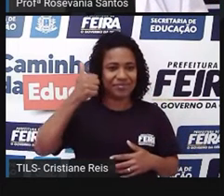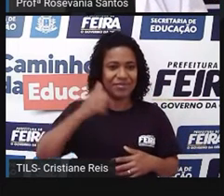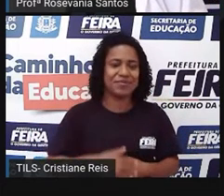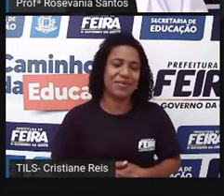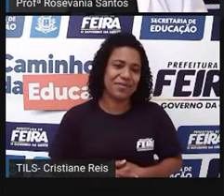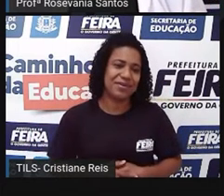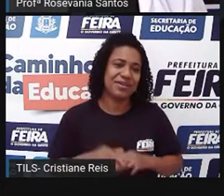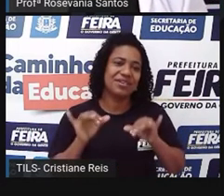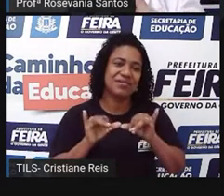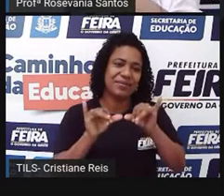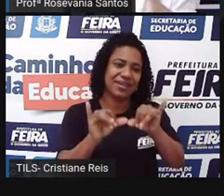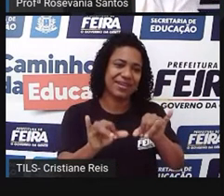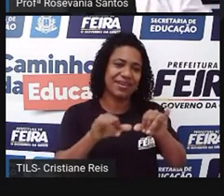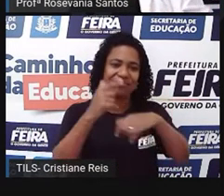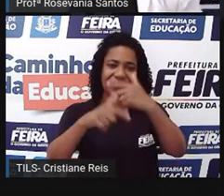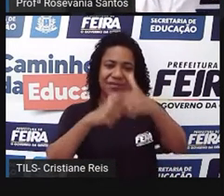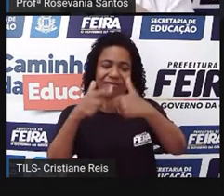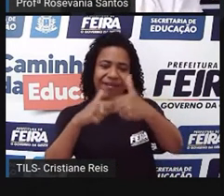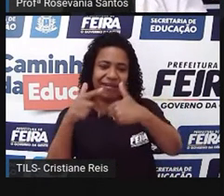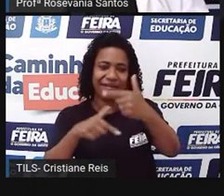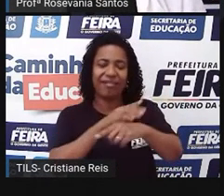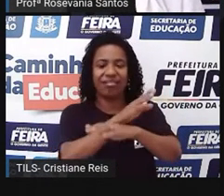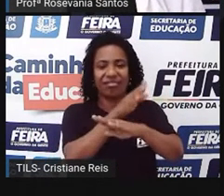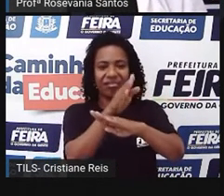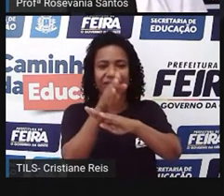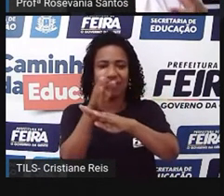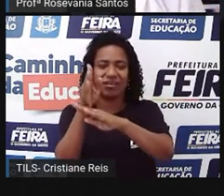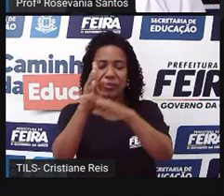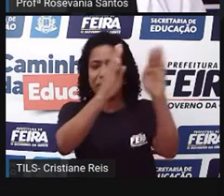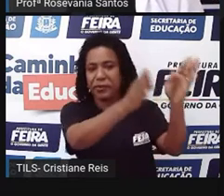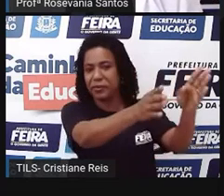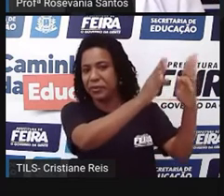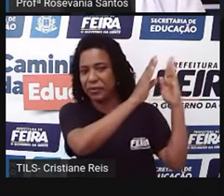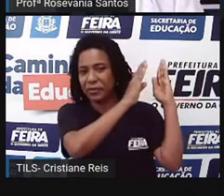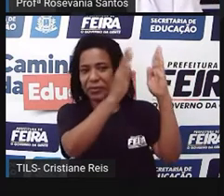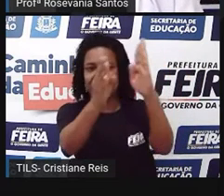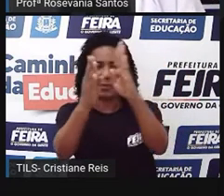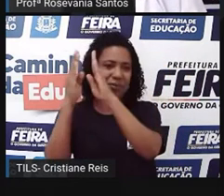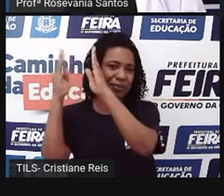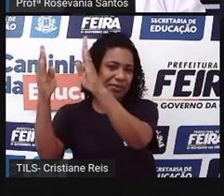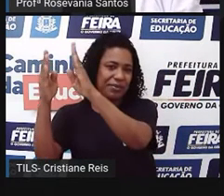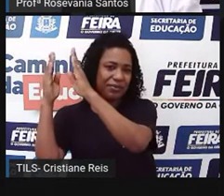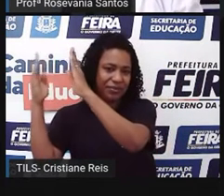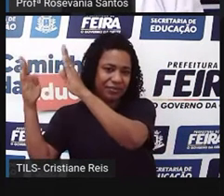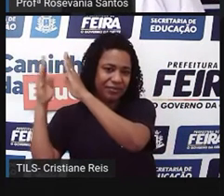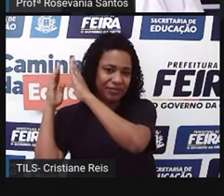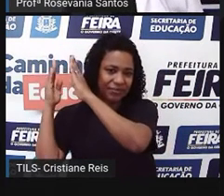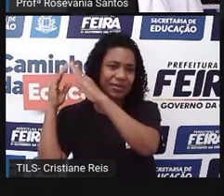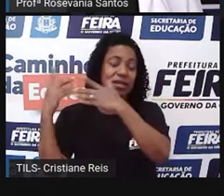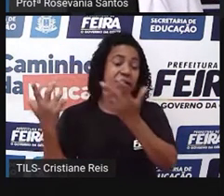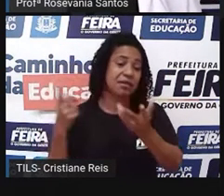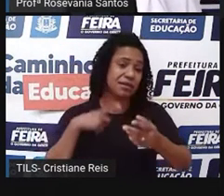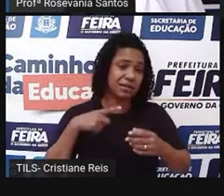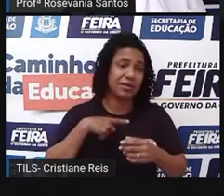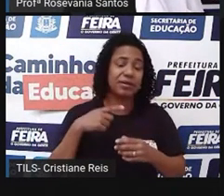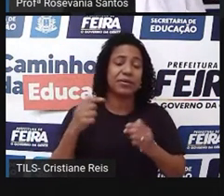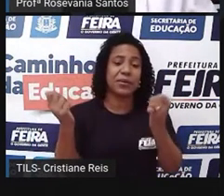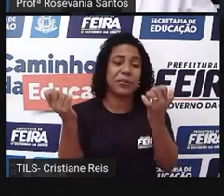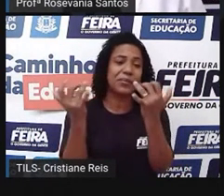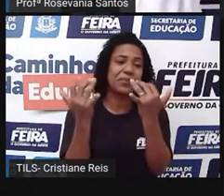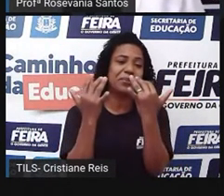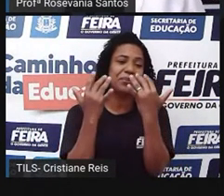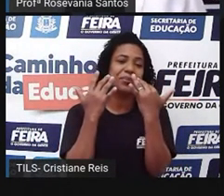pouquinho de trabalho no supermercado, ficando lá, né? Entre aquelas pretilhas, tem o conforto, às vezes de estar no ar condicionado e tudo.